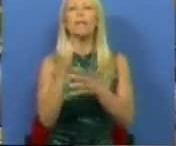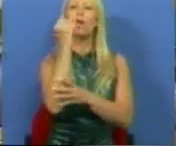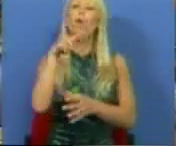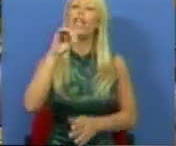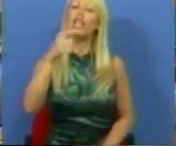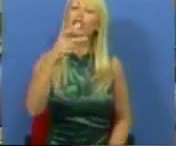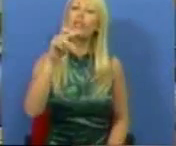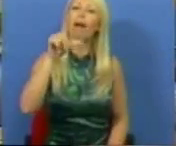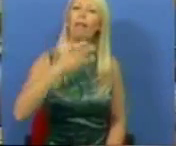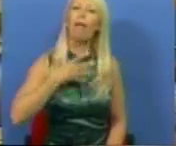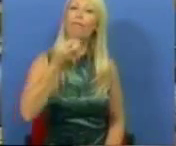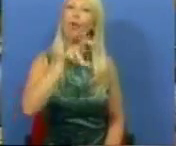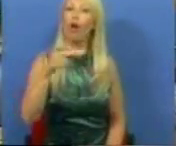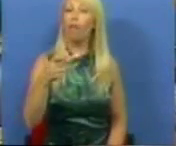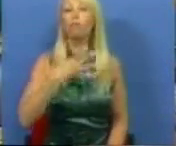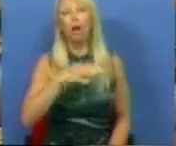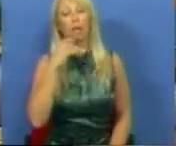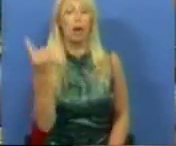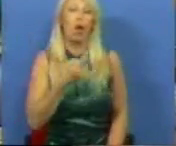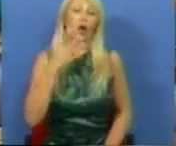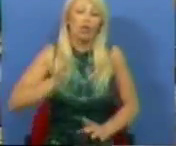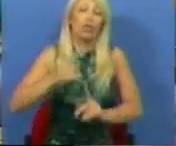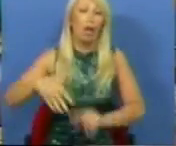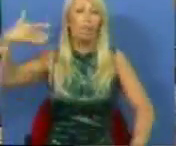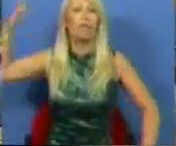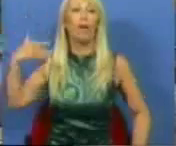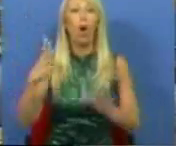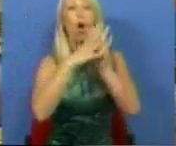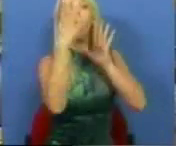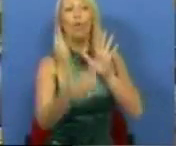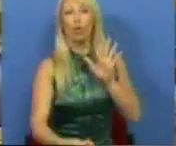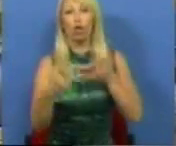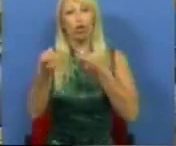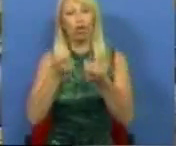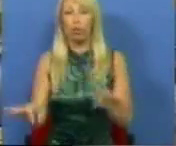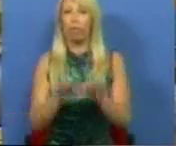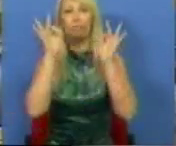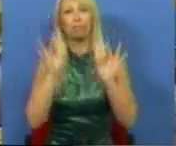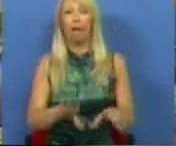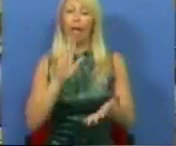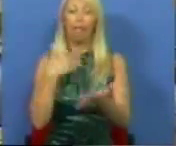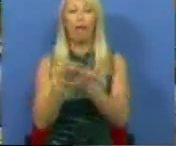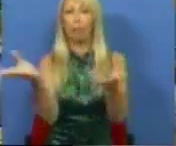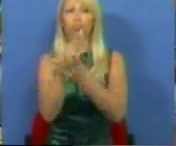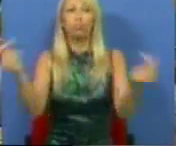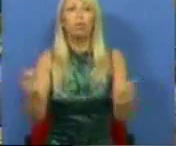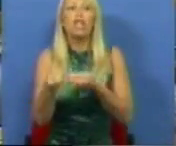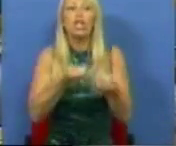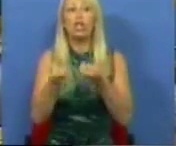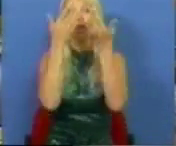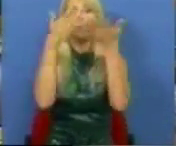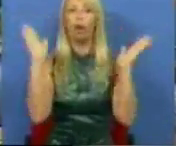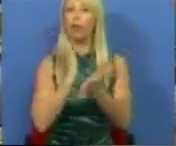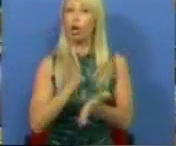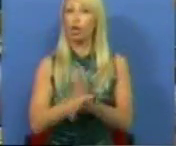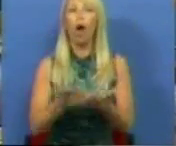seja, nós já temos, já tivemos com o modelo de gestão a morte da gestão democrática das escolas e agora temos a